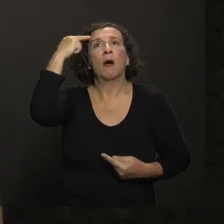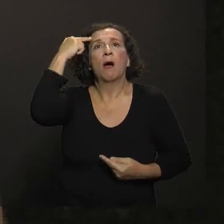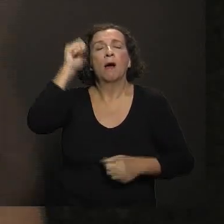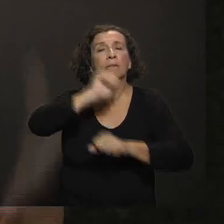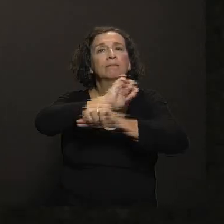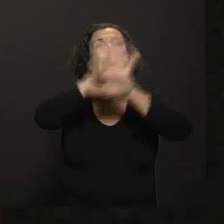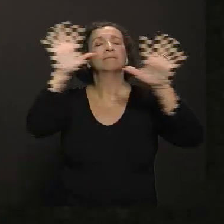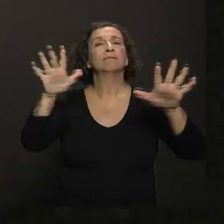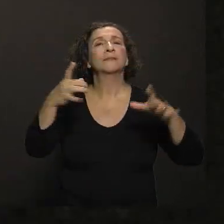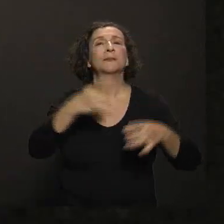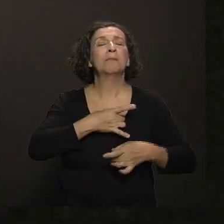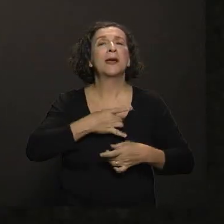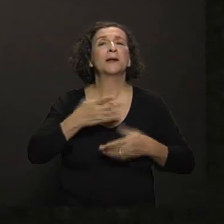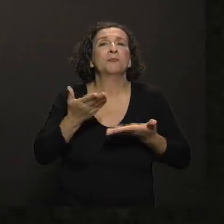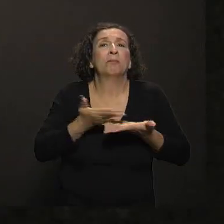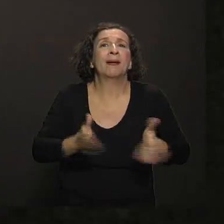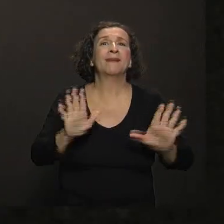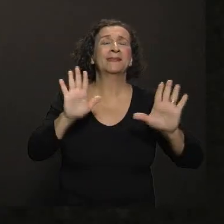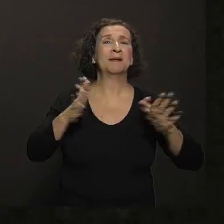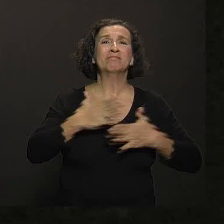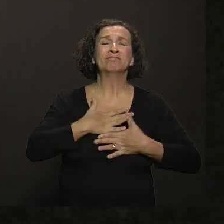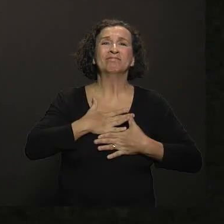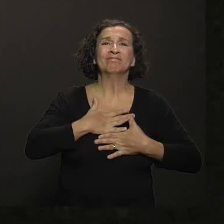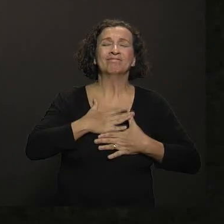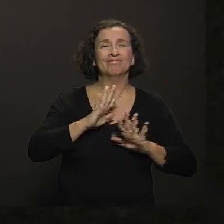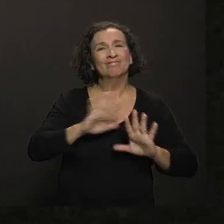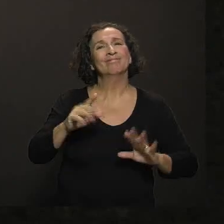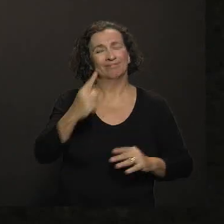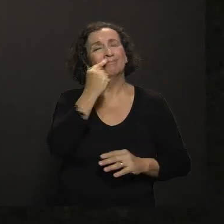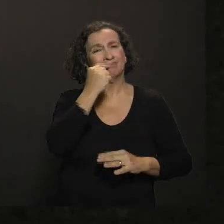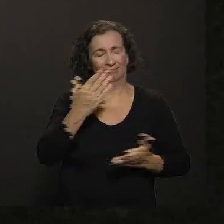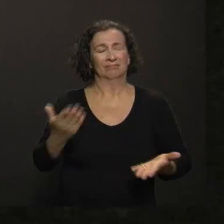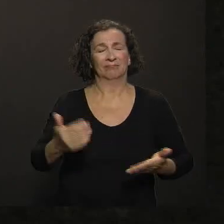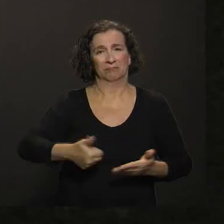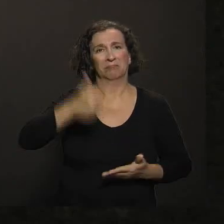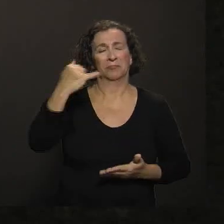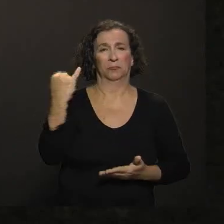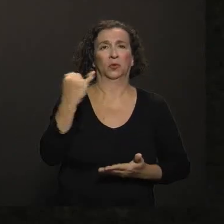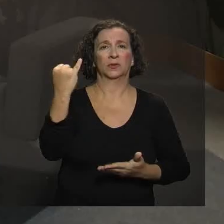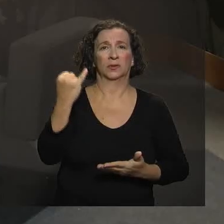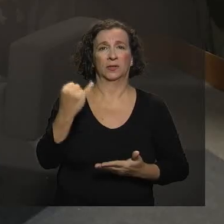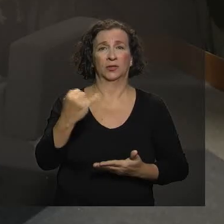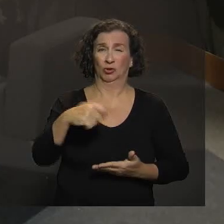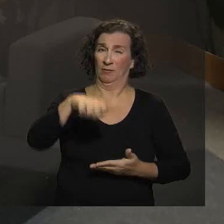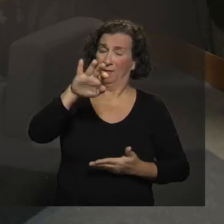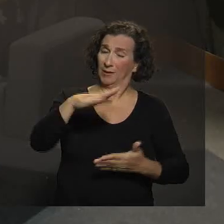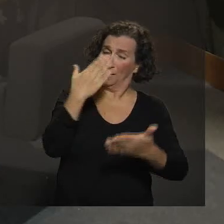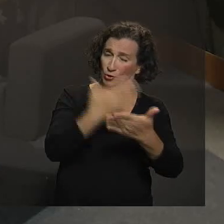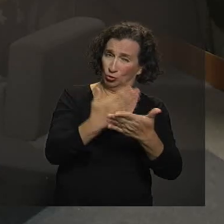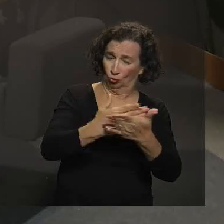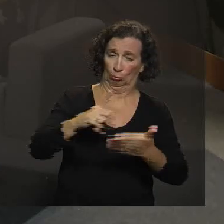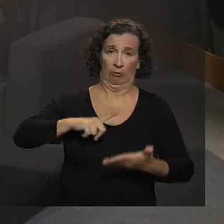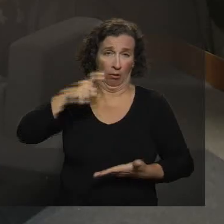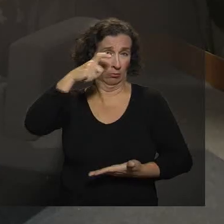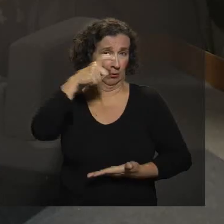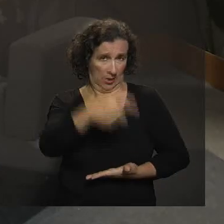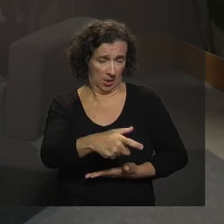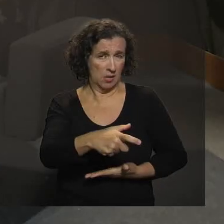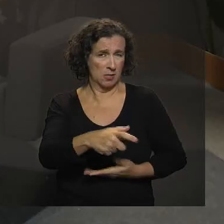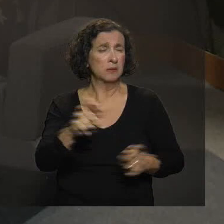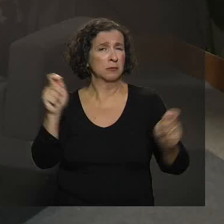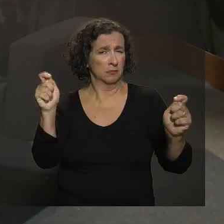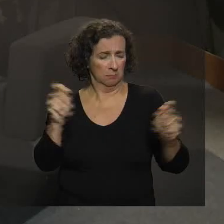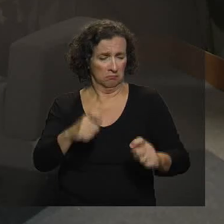vacina, para a gente tentar ver se eleva as coberturas vacinais de novo. Eu acho que quem estuda, quem se interessa pelo assunto, pode